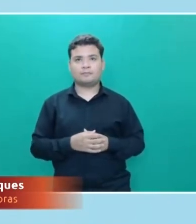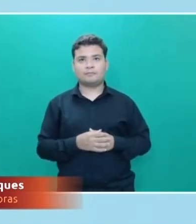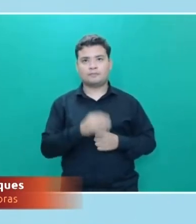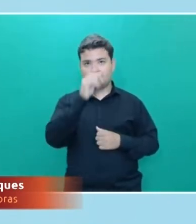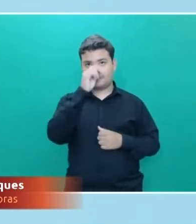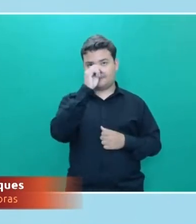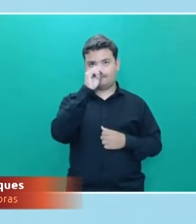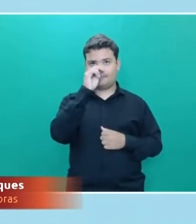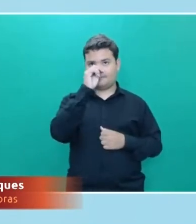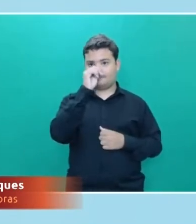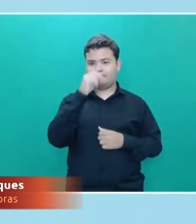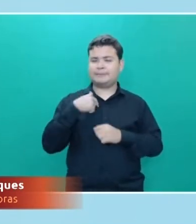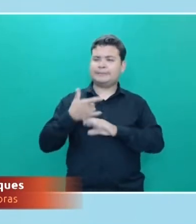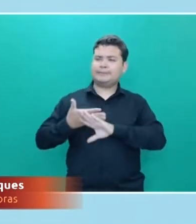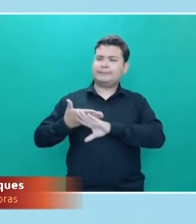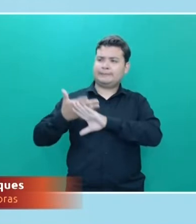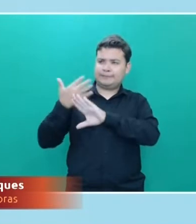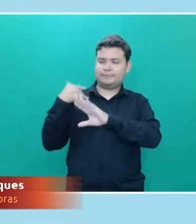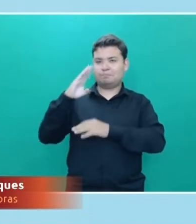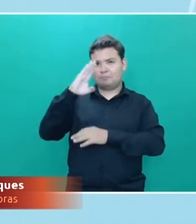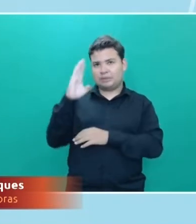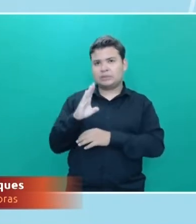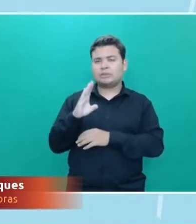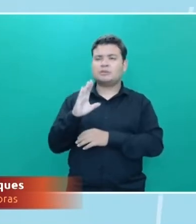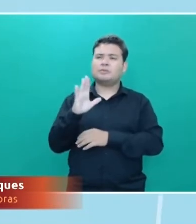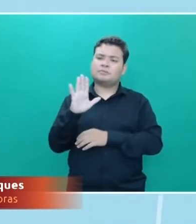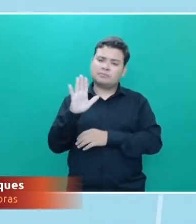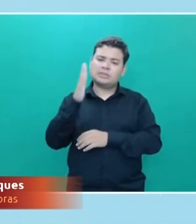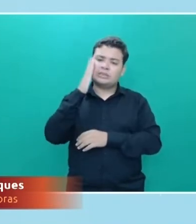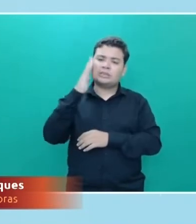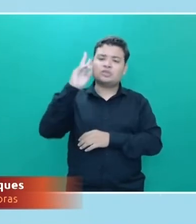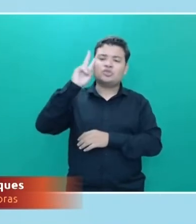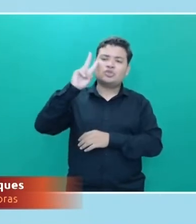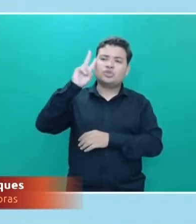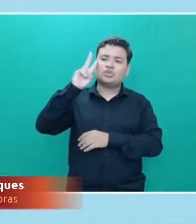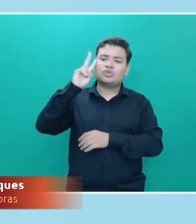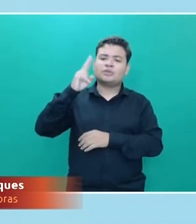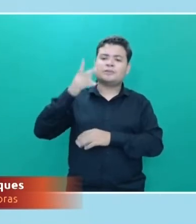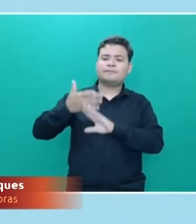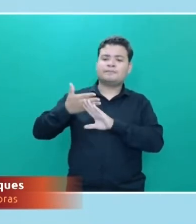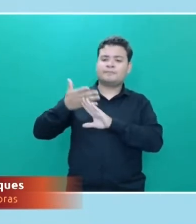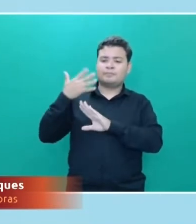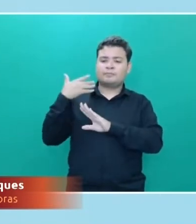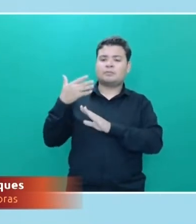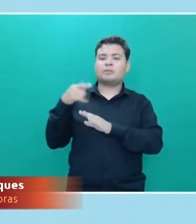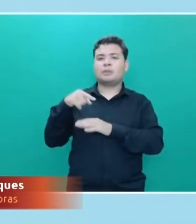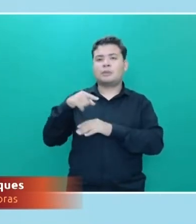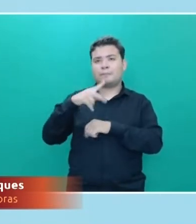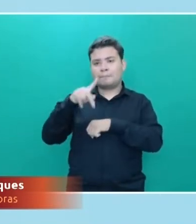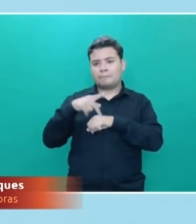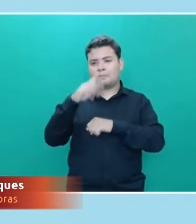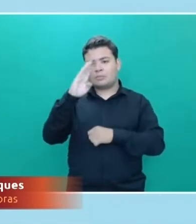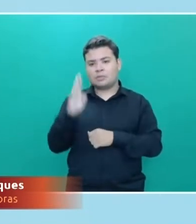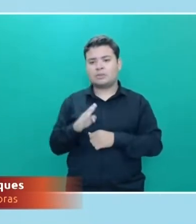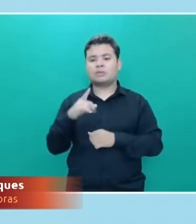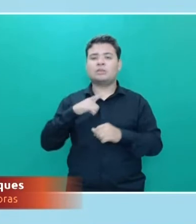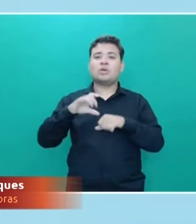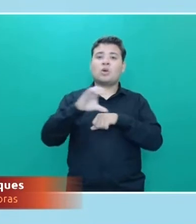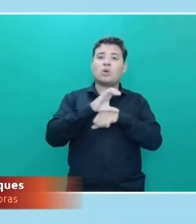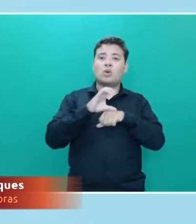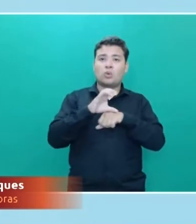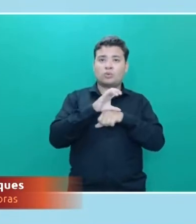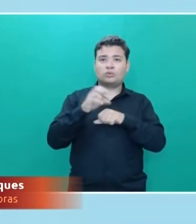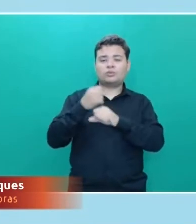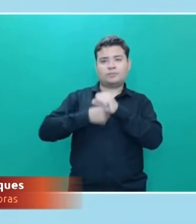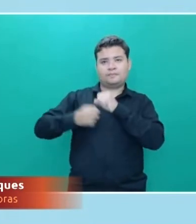aqui no Brasil, eu vou pegar um pouquinho ali da história desde ali da redemocratização do nosso país, Constituição de 1988,